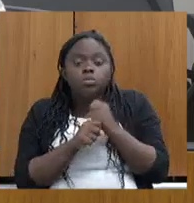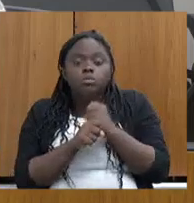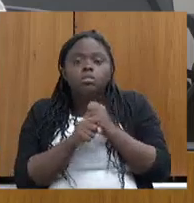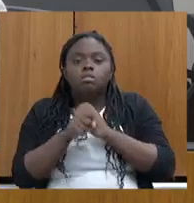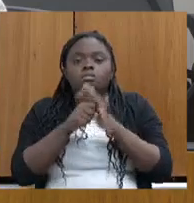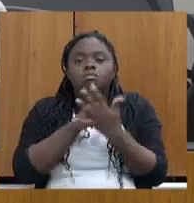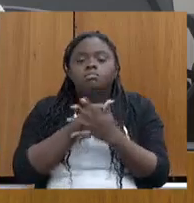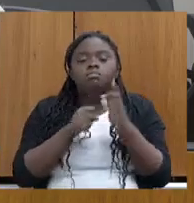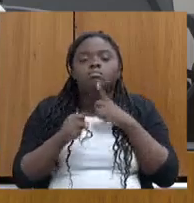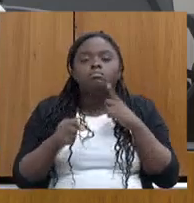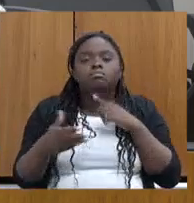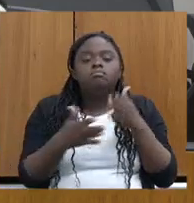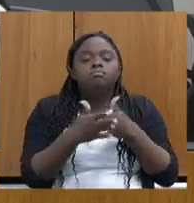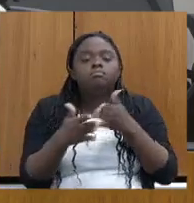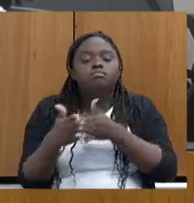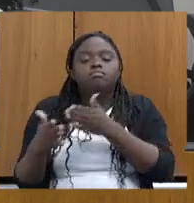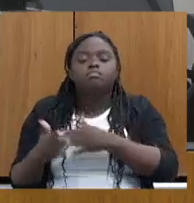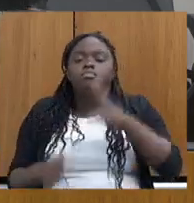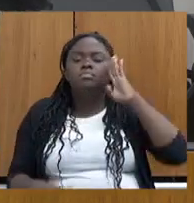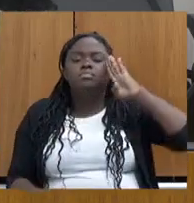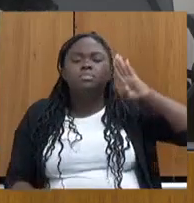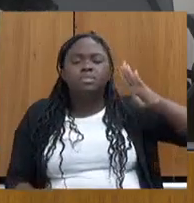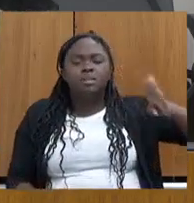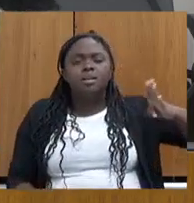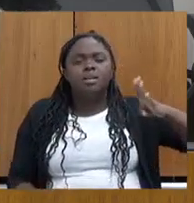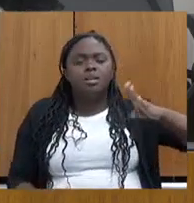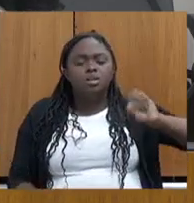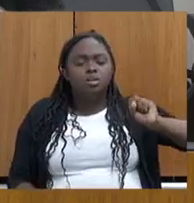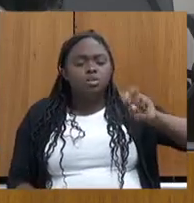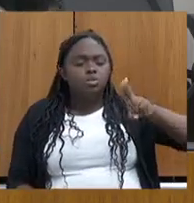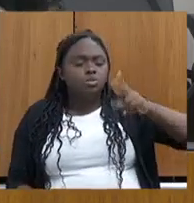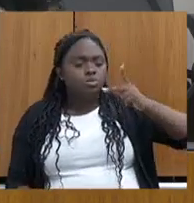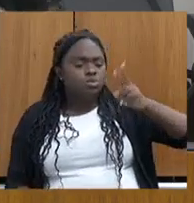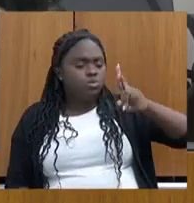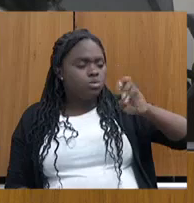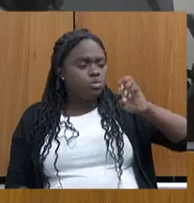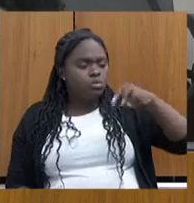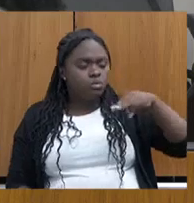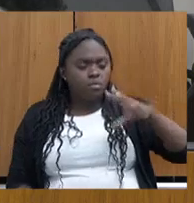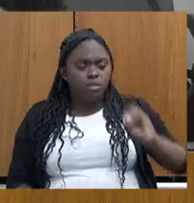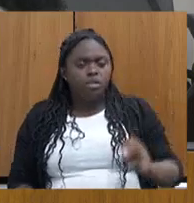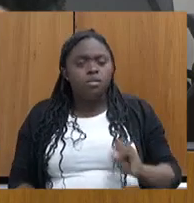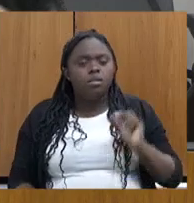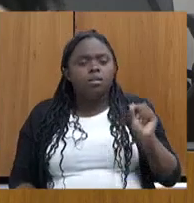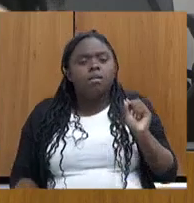intervenções, inclusive do Supremo, em suspender as desapropriações,